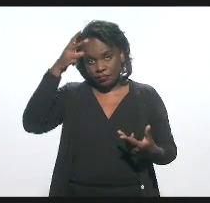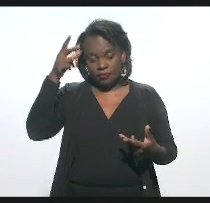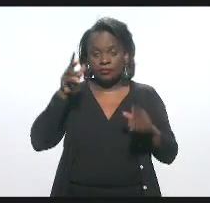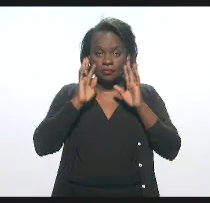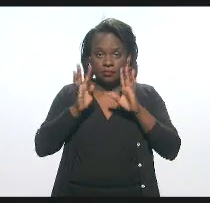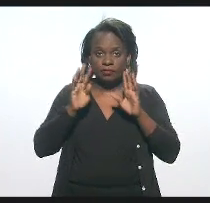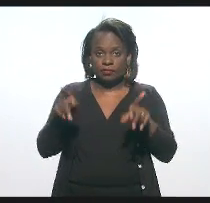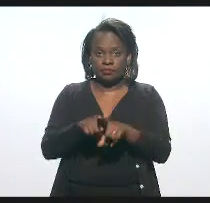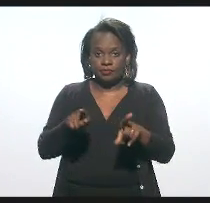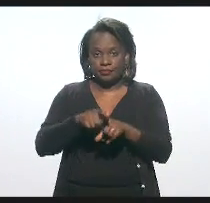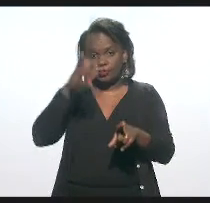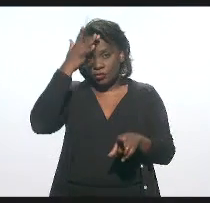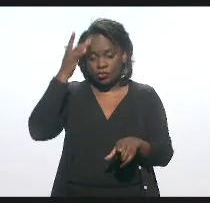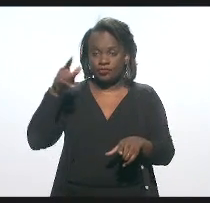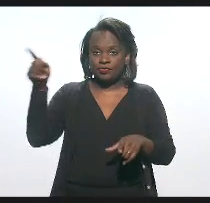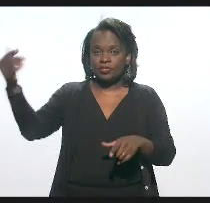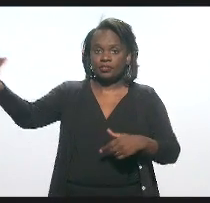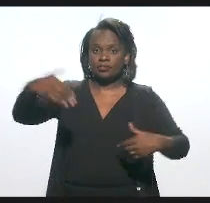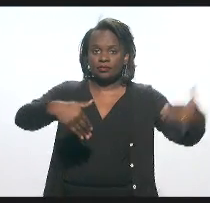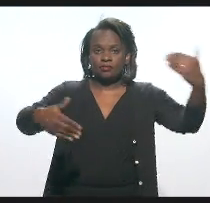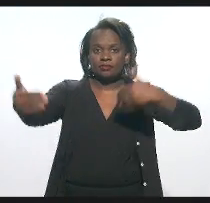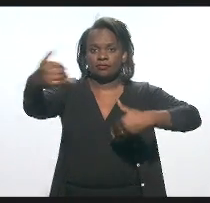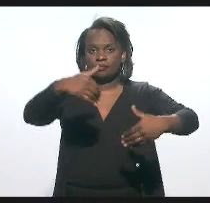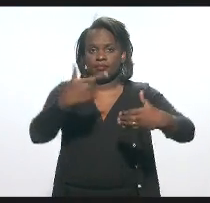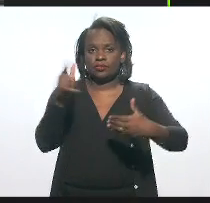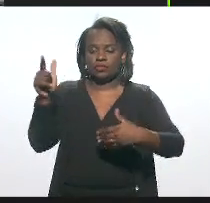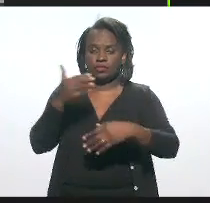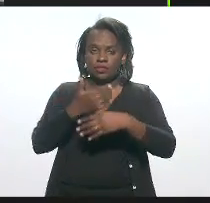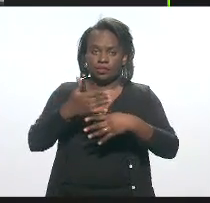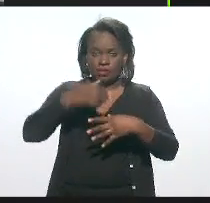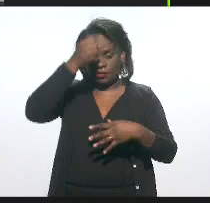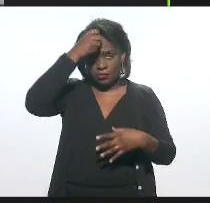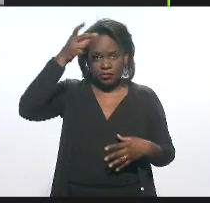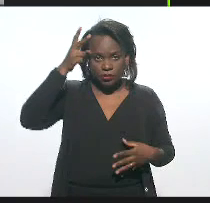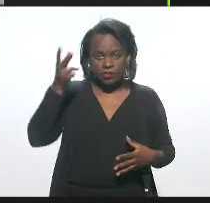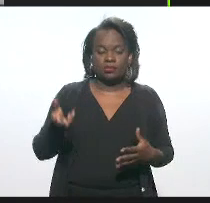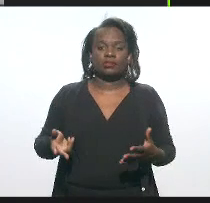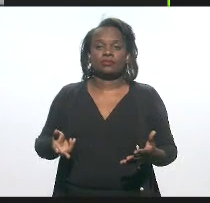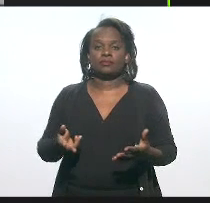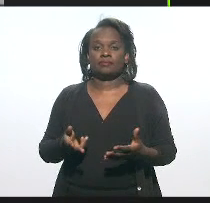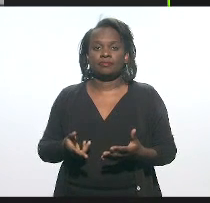também as pessoas oriundas de outros municípios.